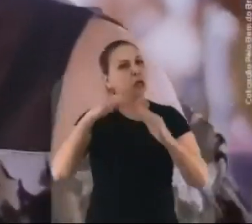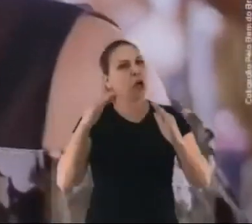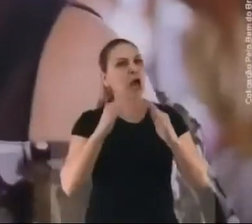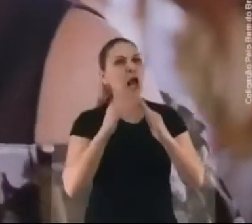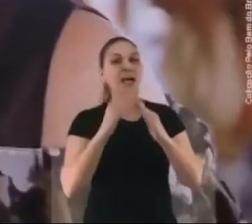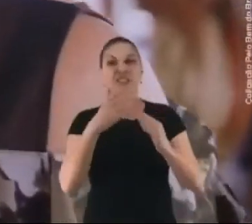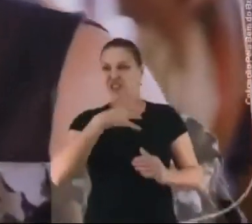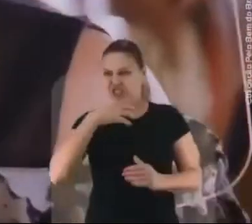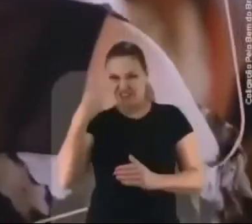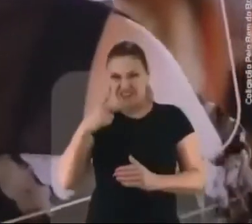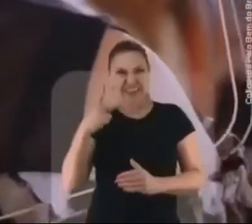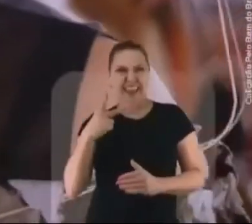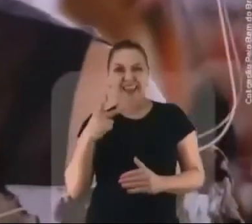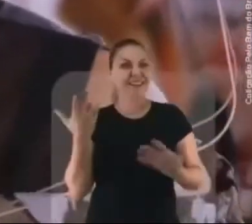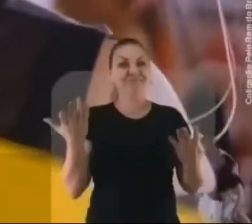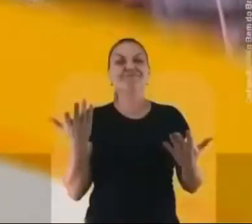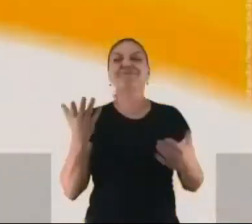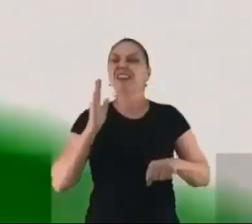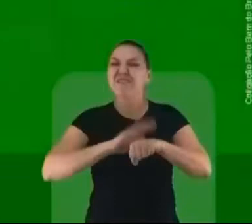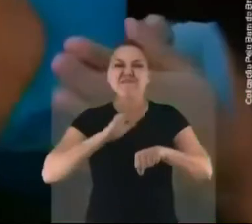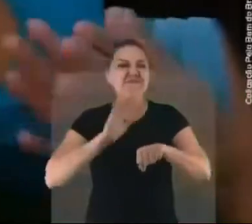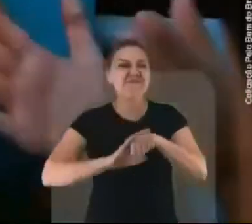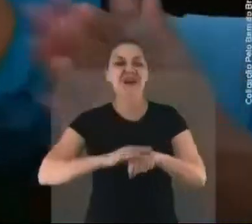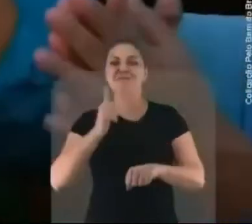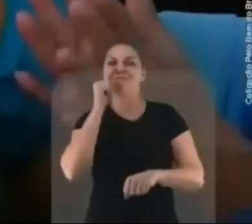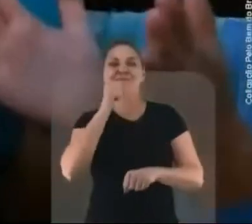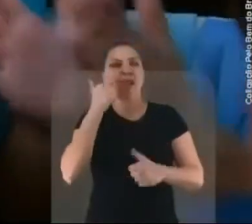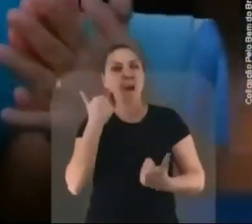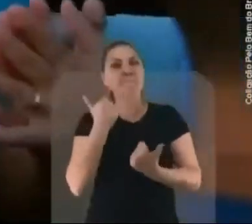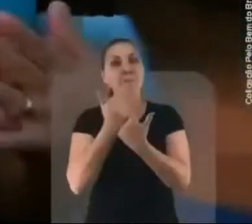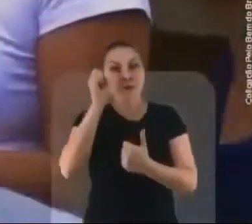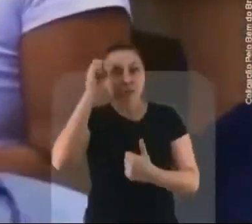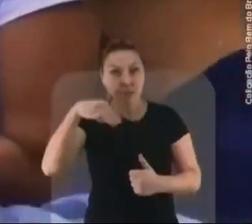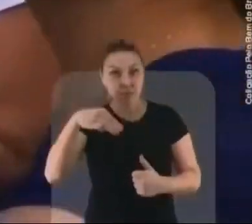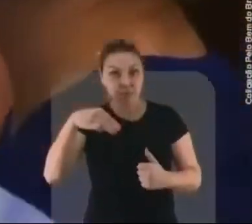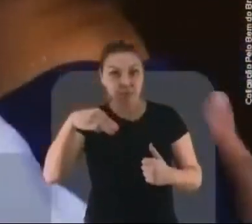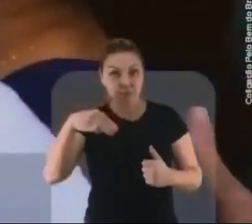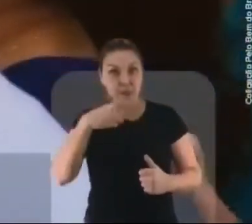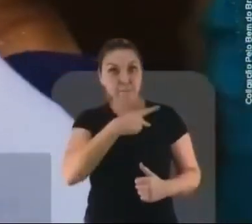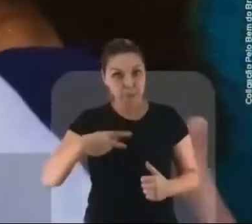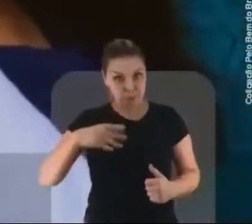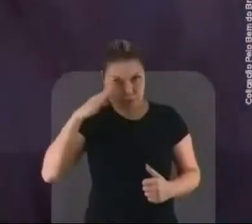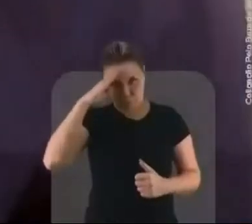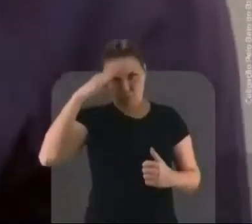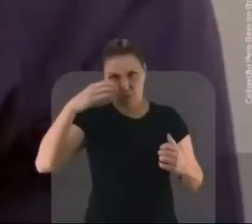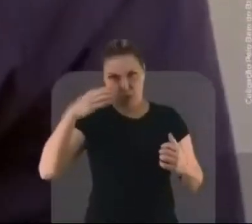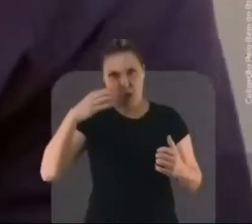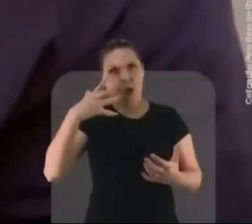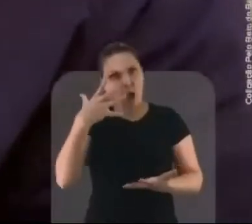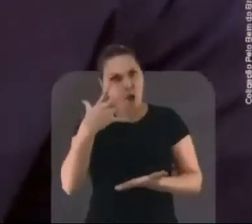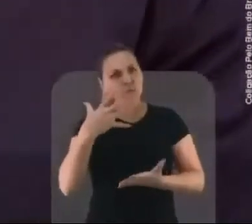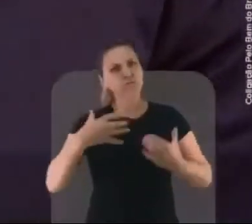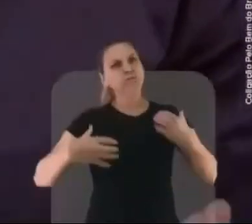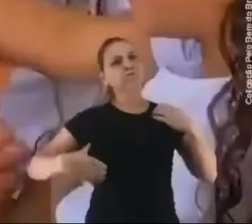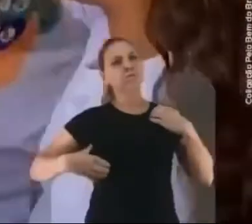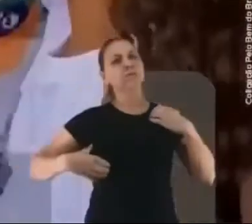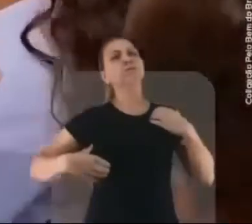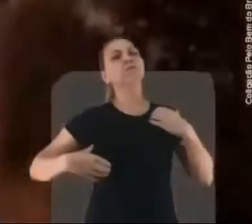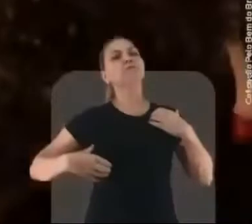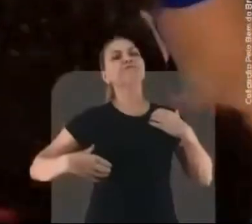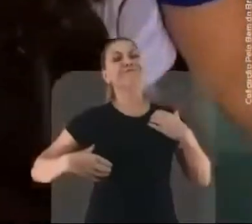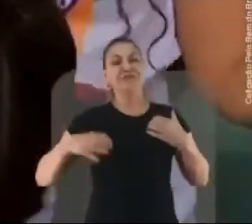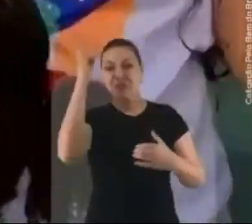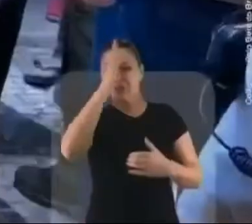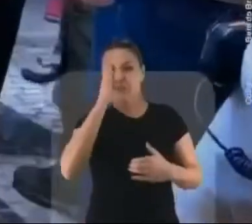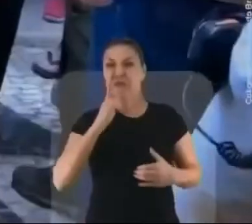com esse jeitão dele, ele faz muito pelas mulheres. Quando o presidente Bolsonaro assumiu, o Brasil viveu uma crise moral e econômica.